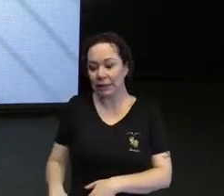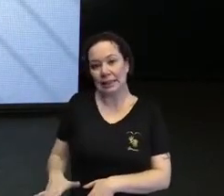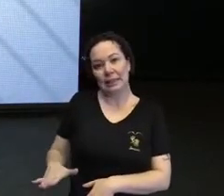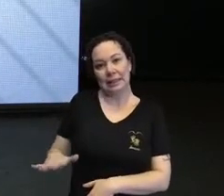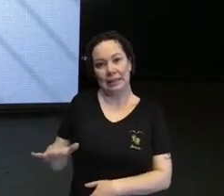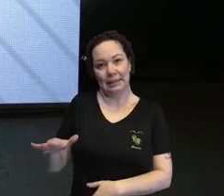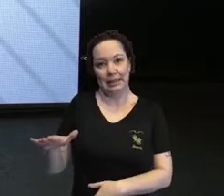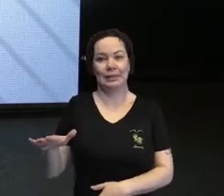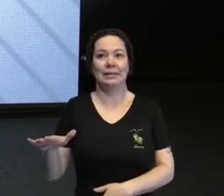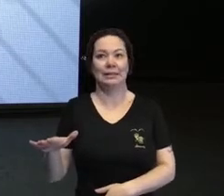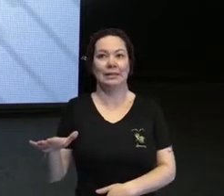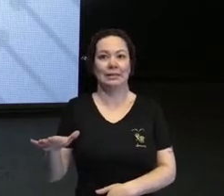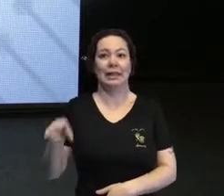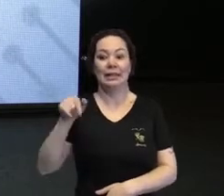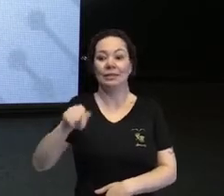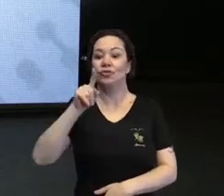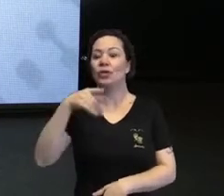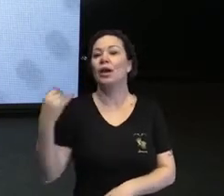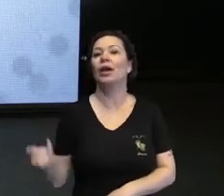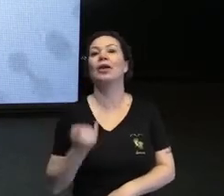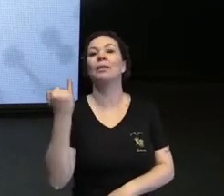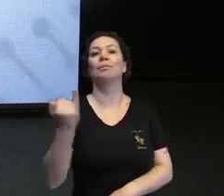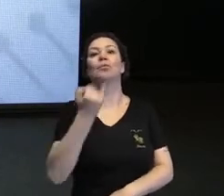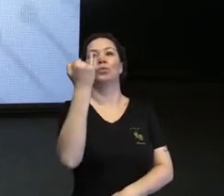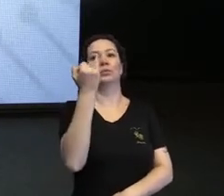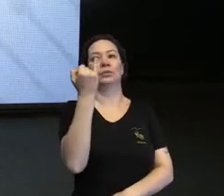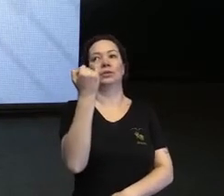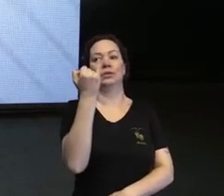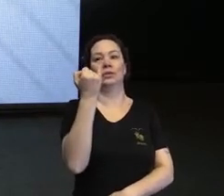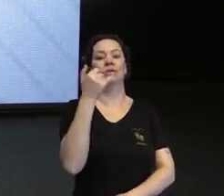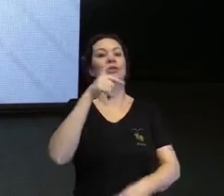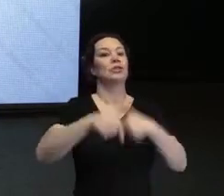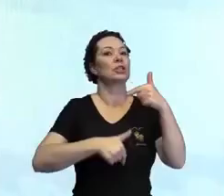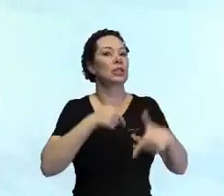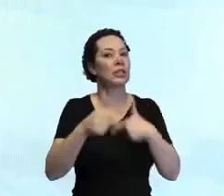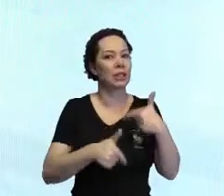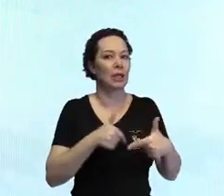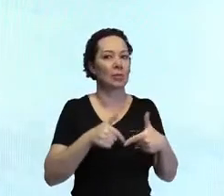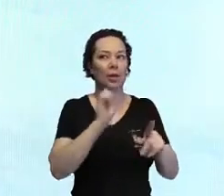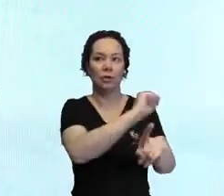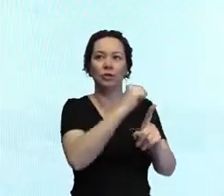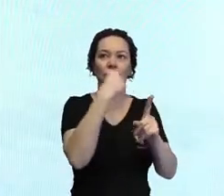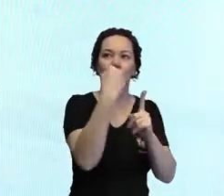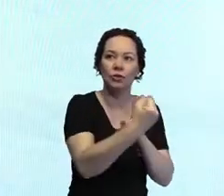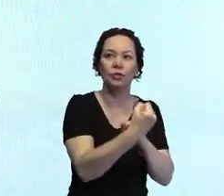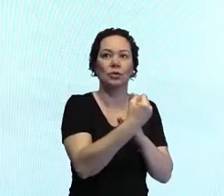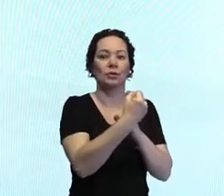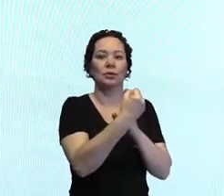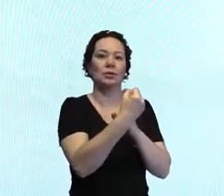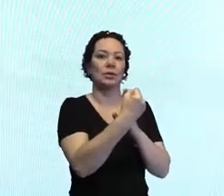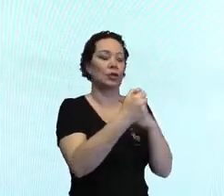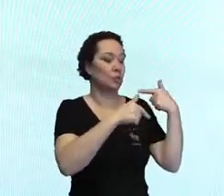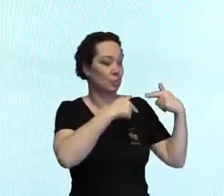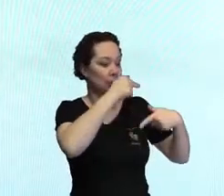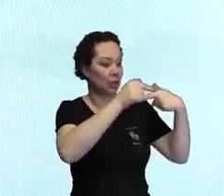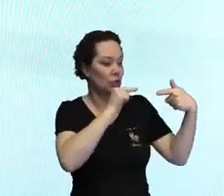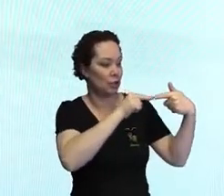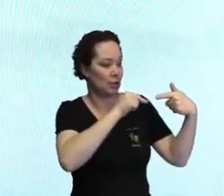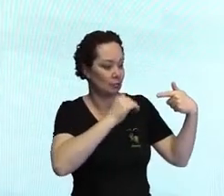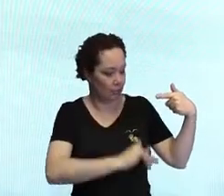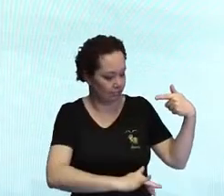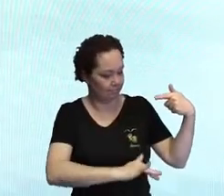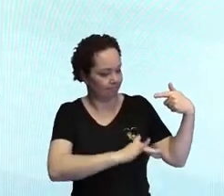está aí a grande importância da gente trabalhar como sociedade para as gerações que estão crescendo.